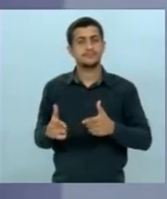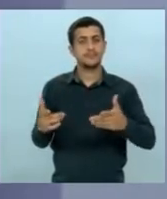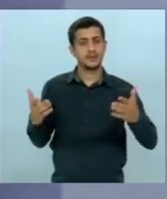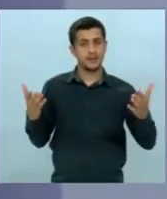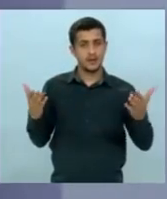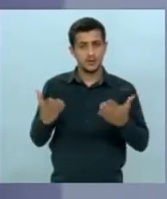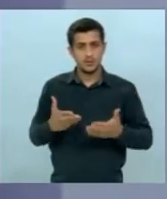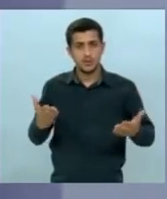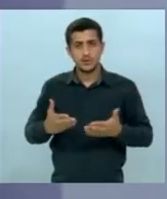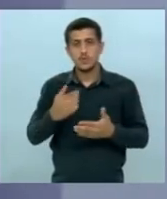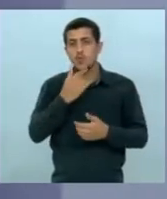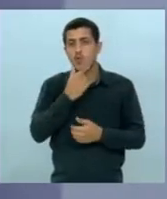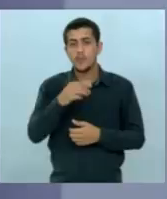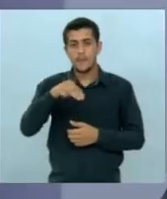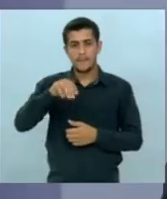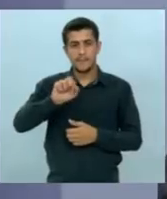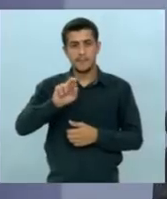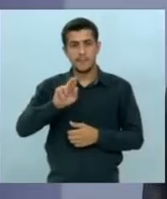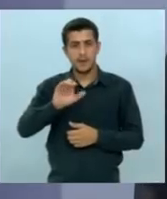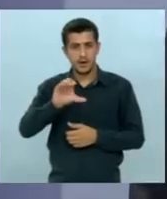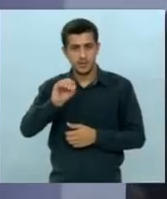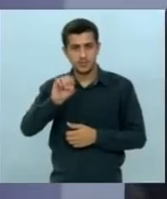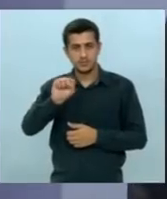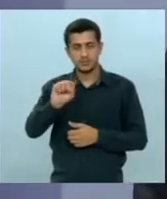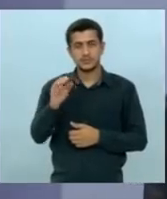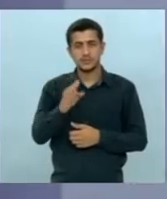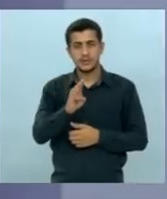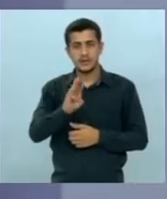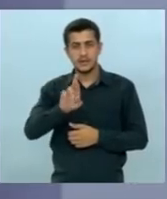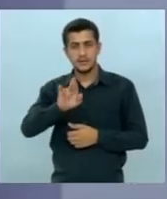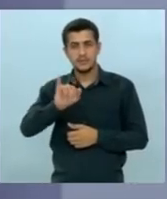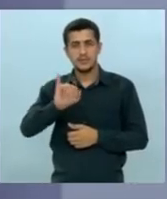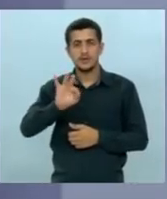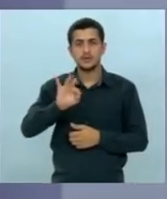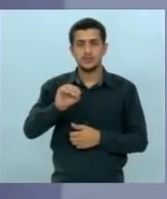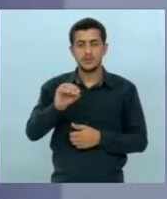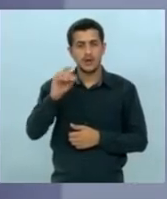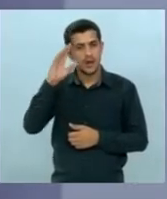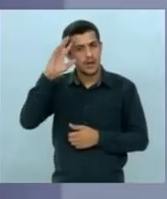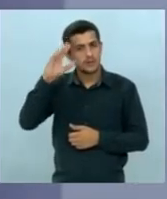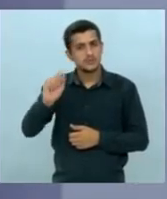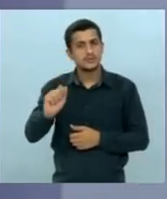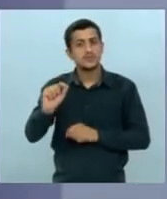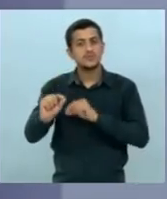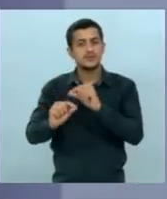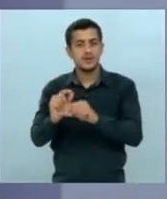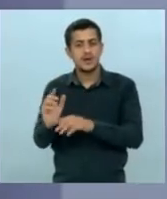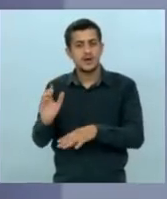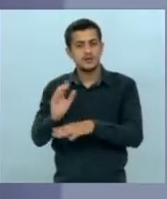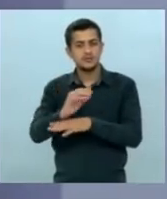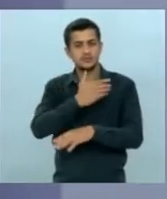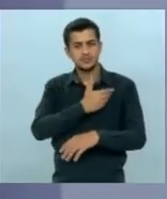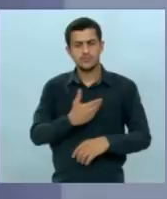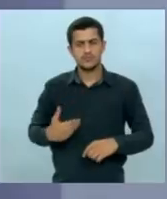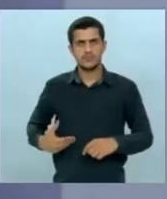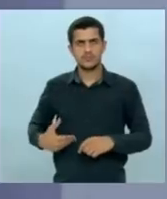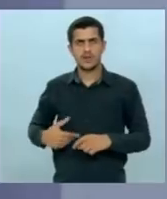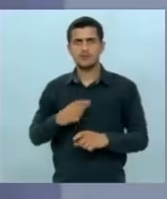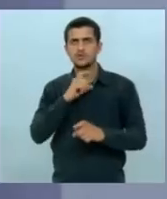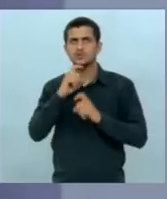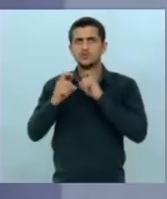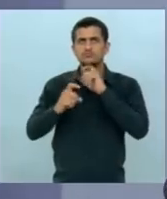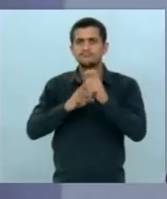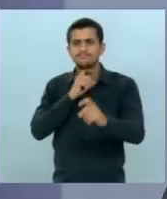desembargador Marcos Brito fez uma decisão ali favorável ao governo do estado e eu não tenho dúvida nenhuma